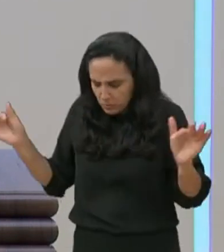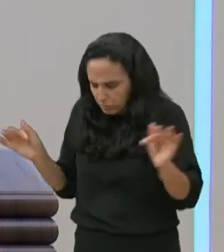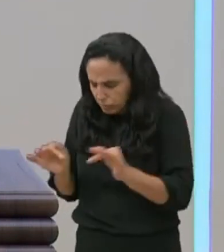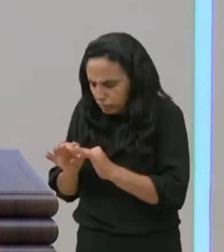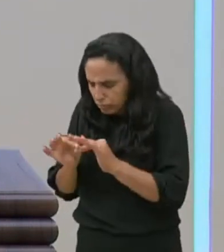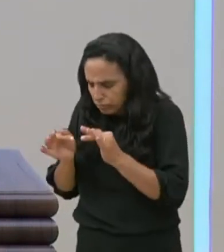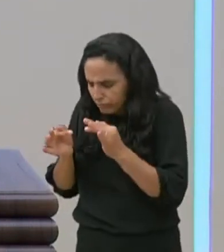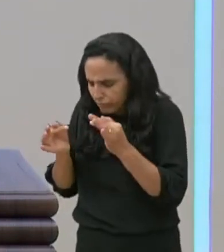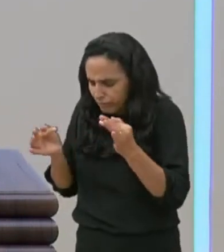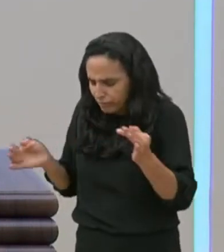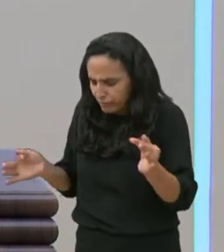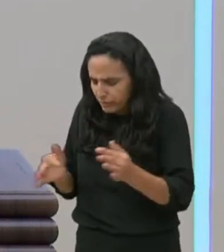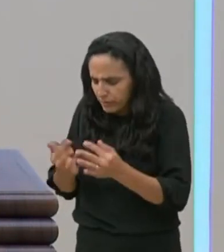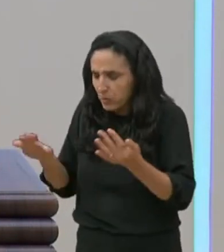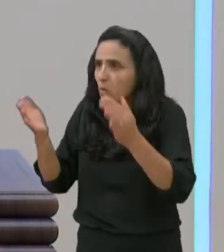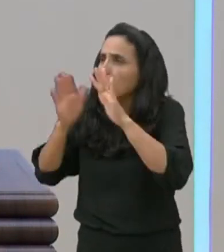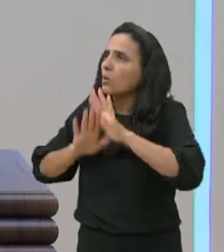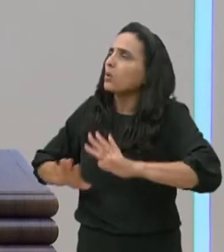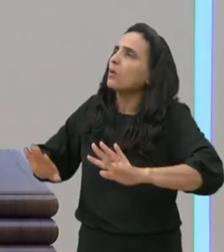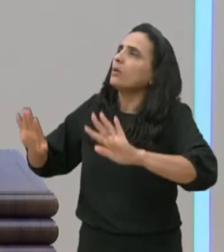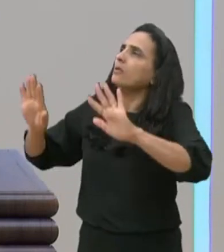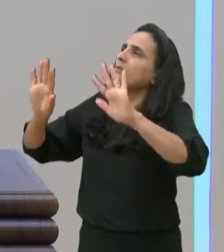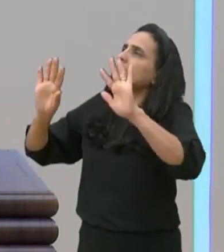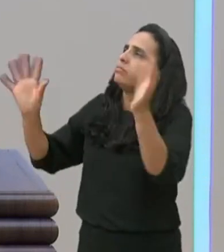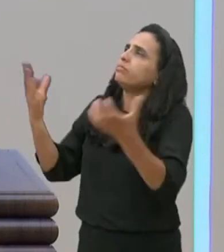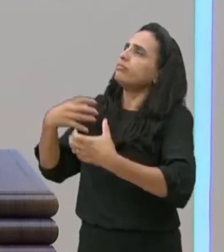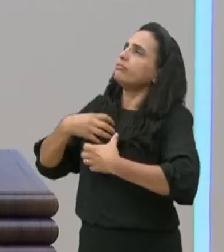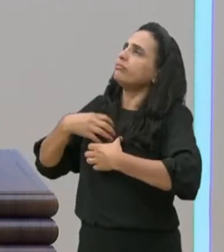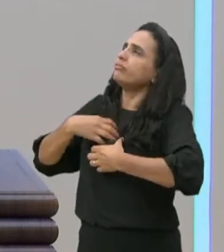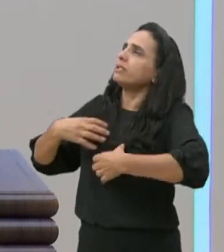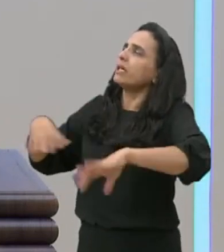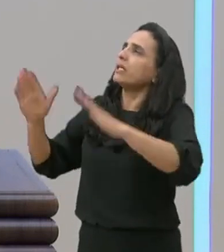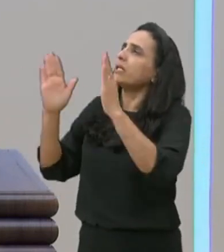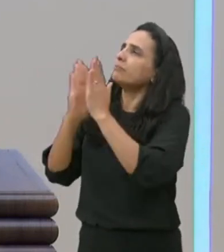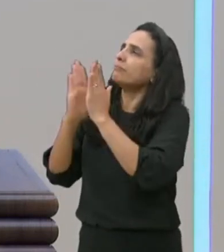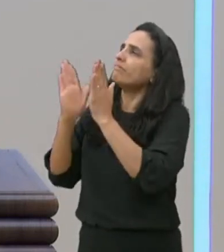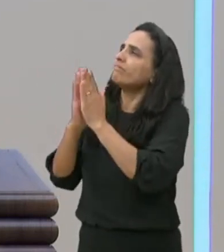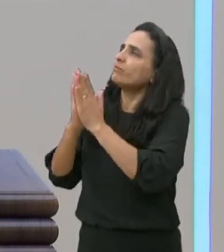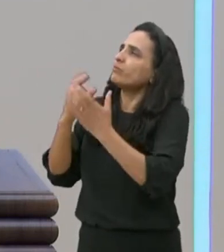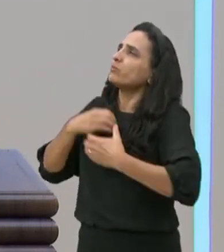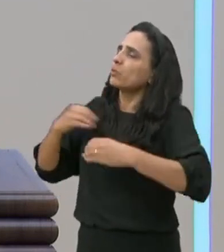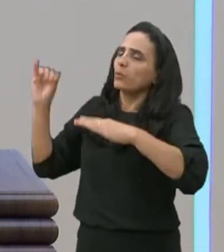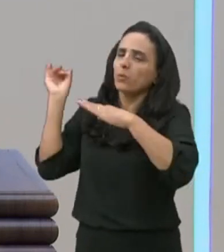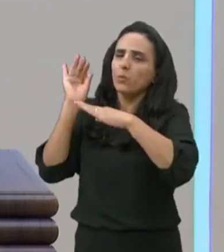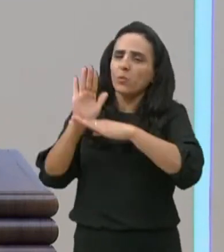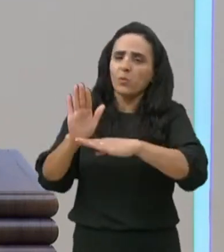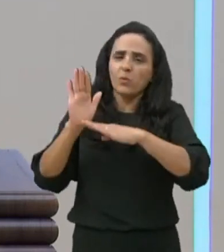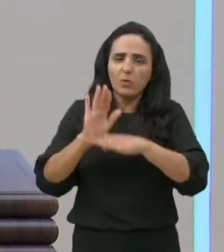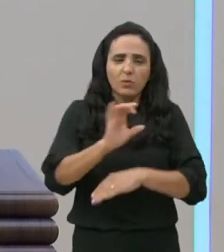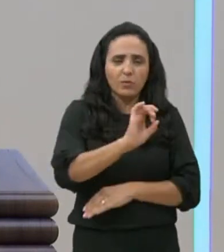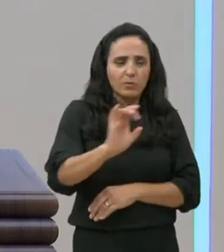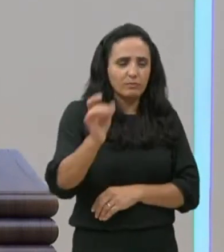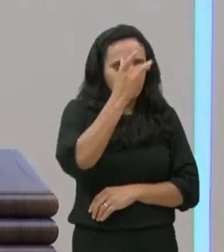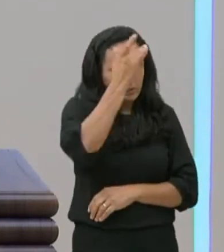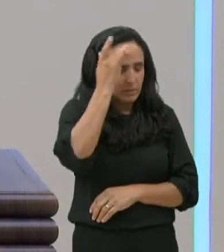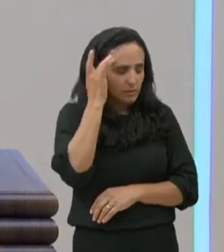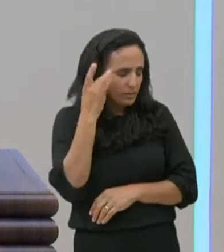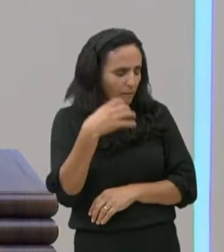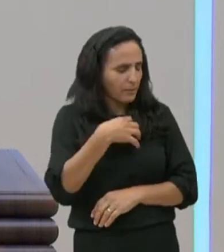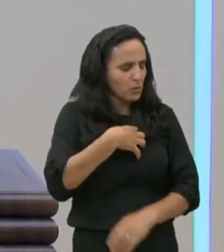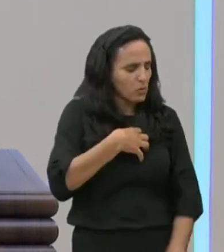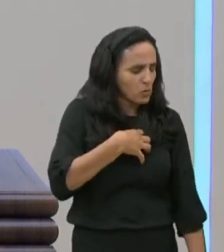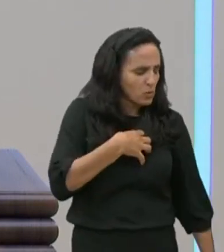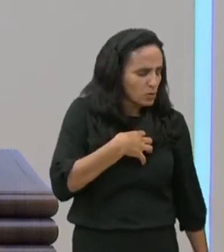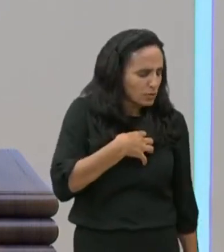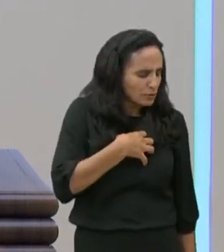perante o senhor, sabe o que é que o senhor faz, ele se levanta, para atender, os humildes, ele dá graça, aos